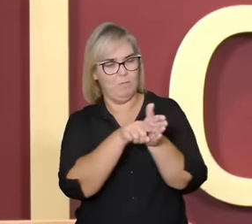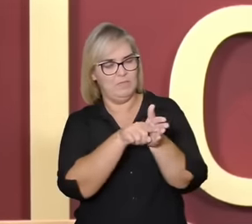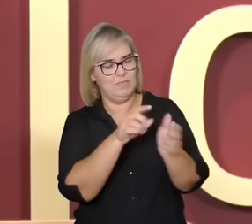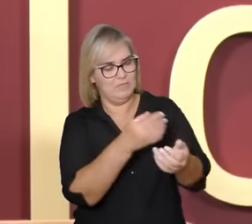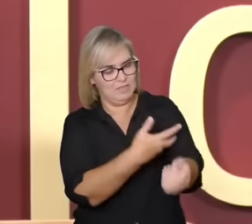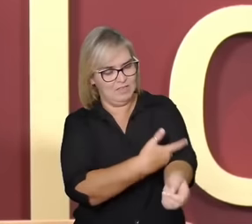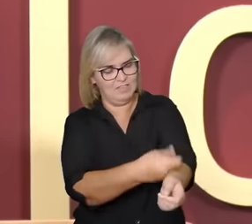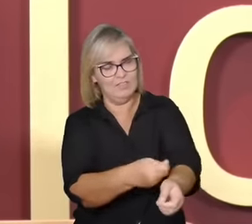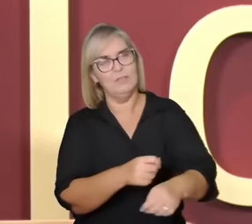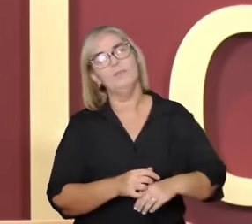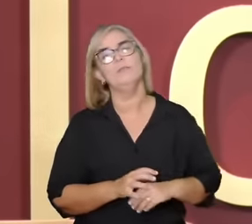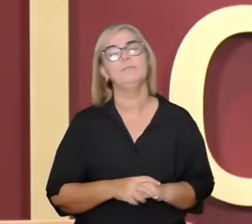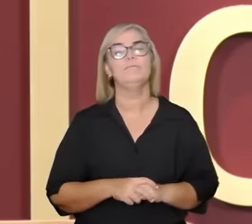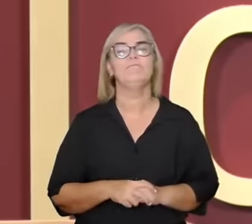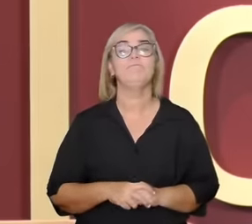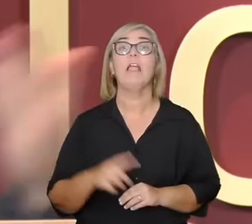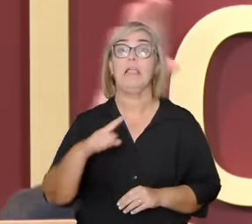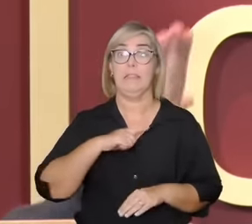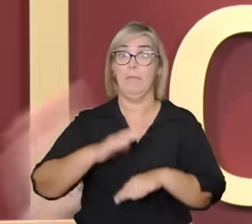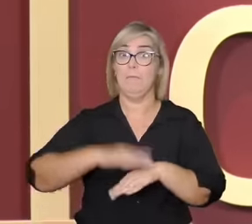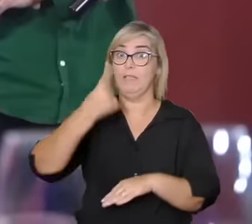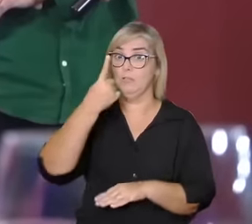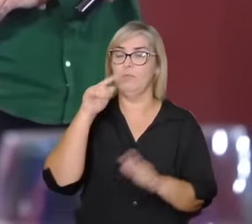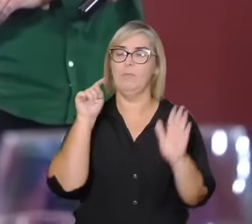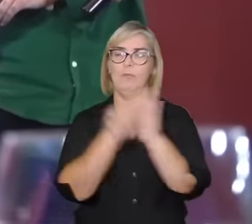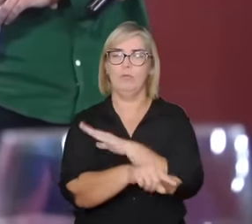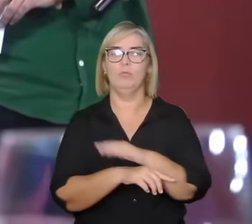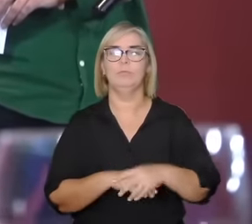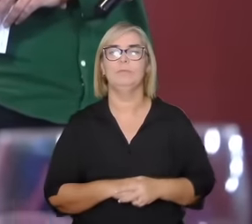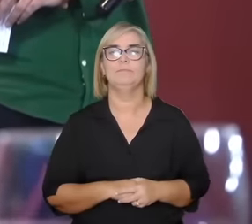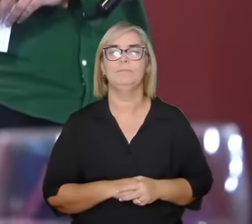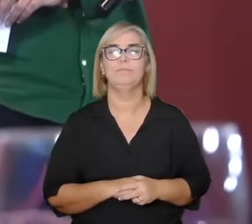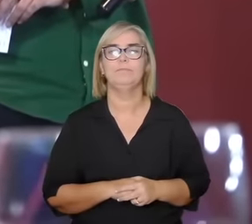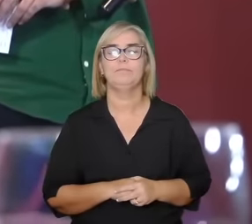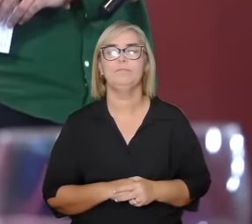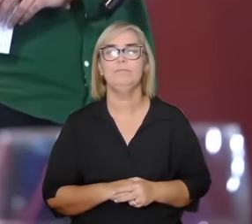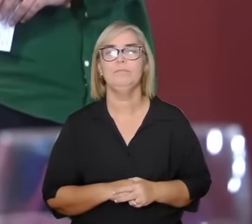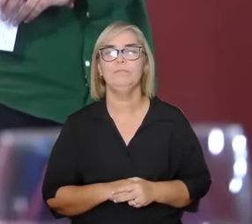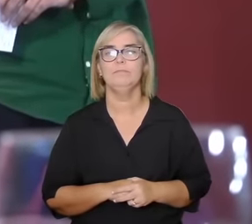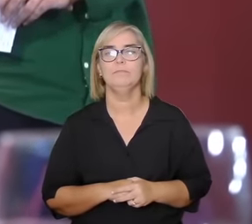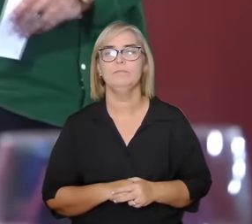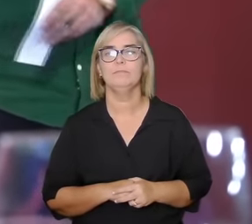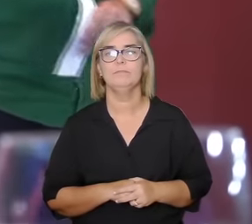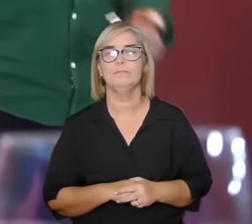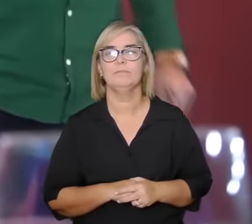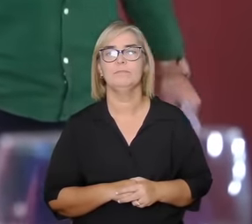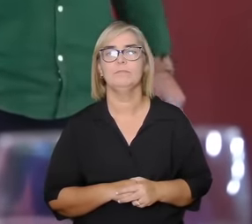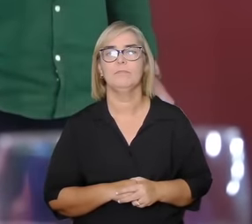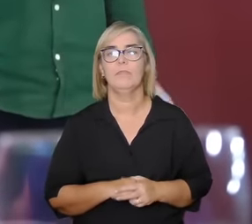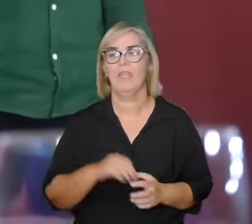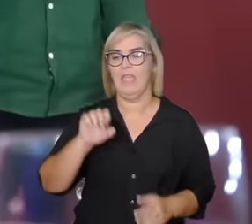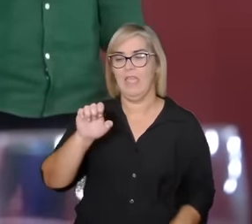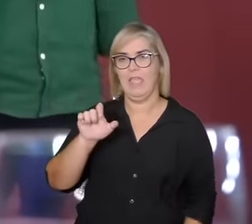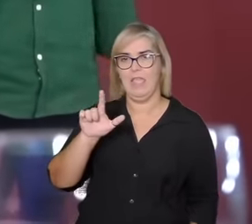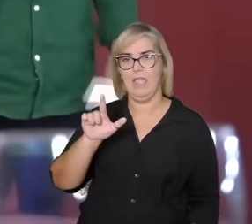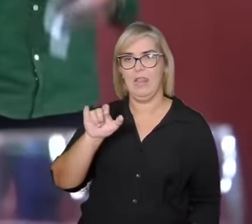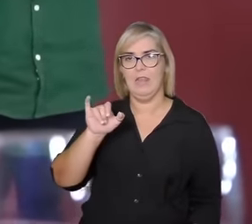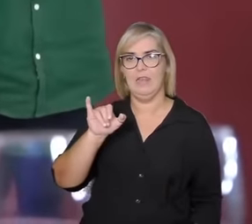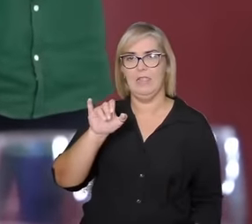agora a gente tem mais uma pergunta aqui do público por favor se apresente posso fazer a sua pergunta eu sou Eliel Paiva